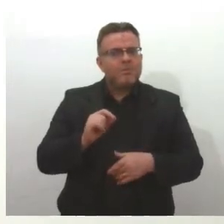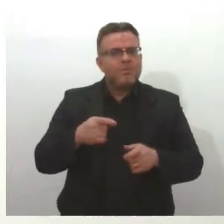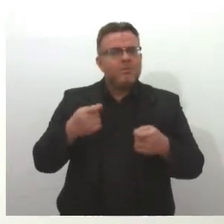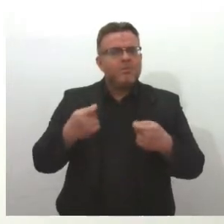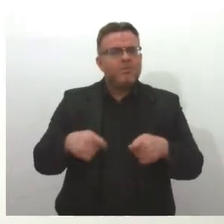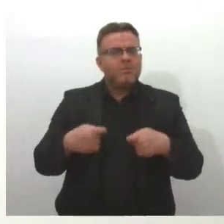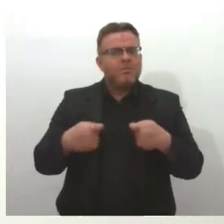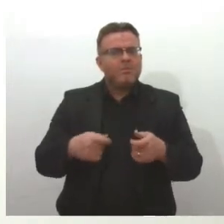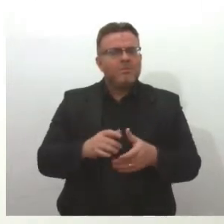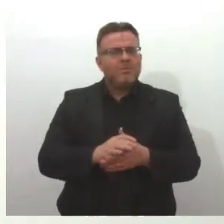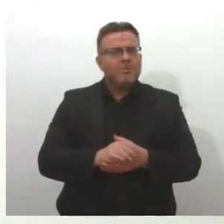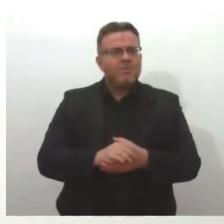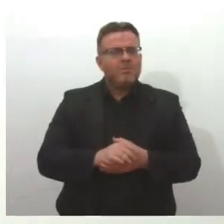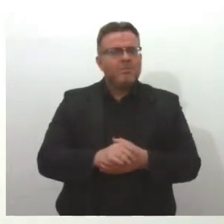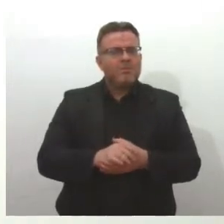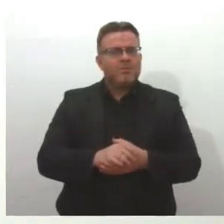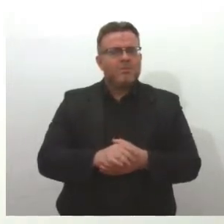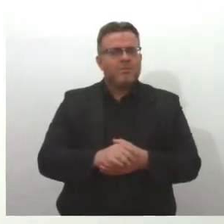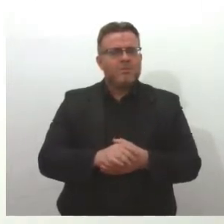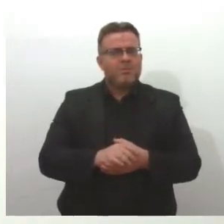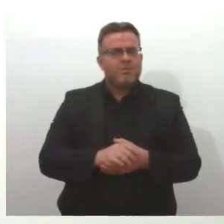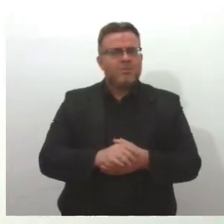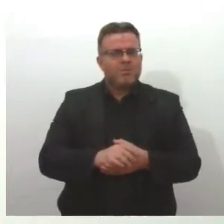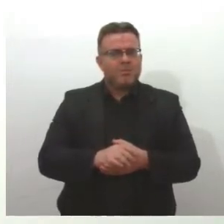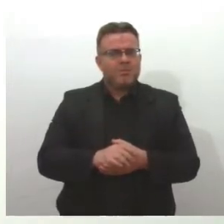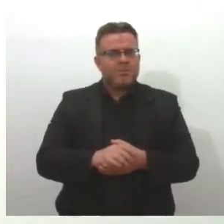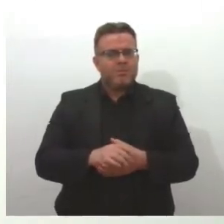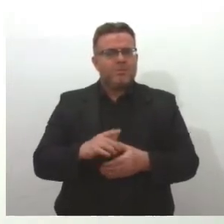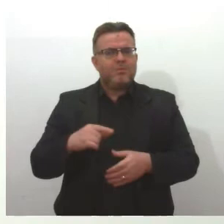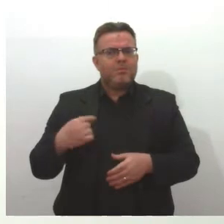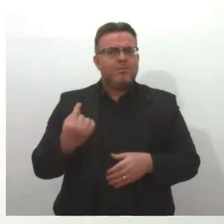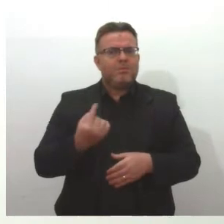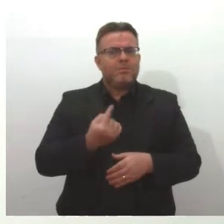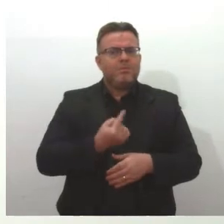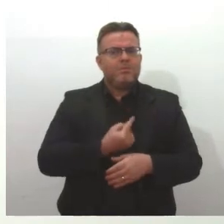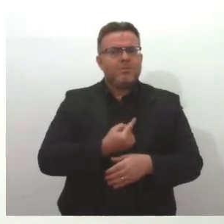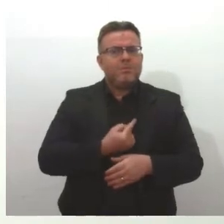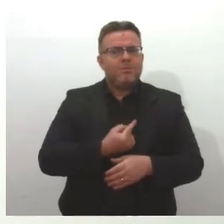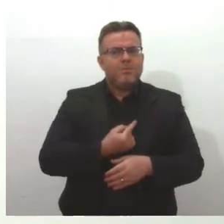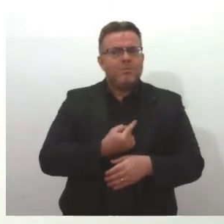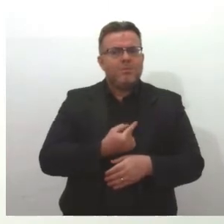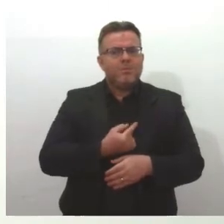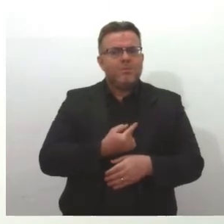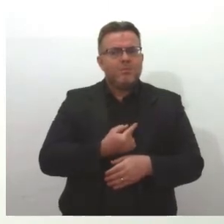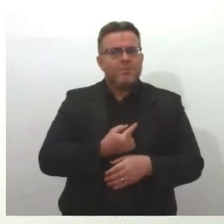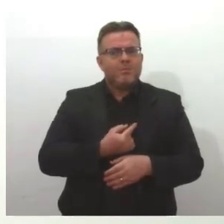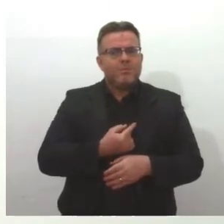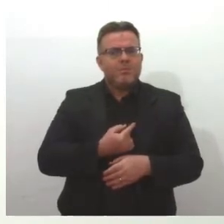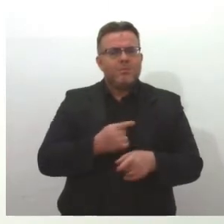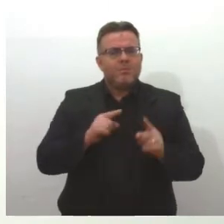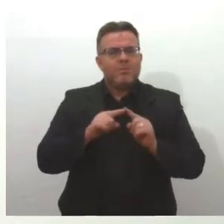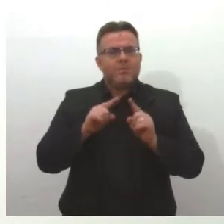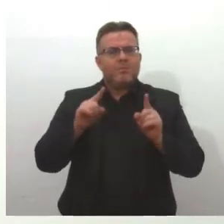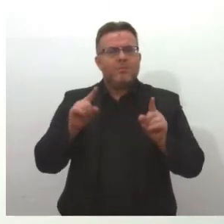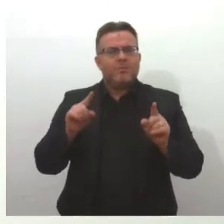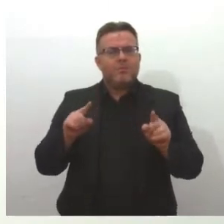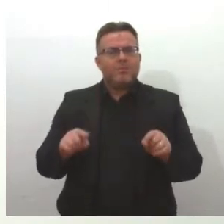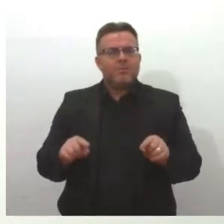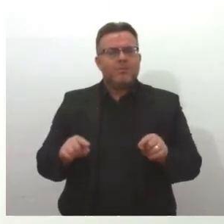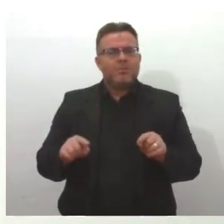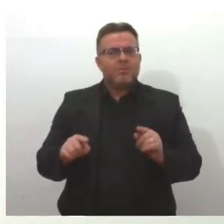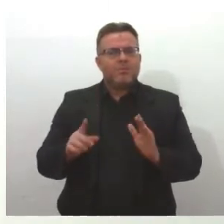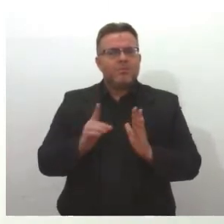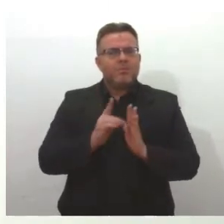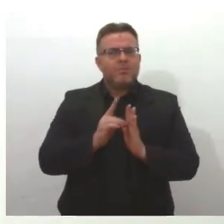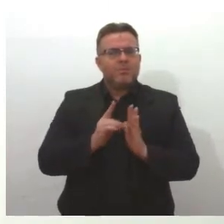do cidadão, dos nossos servidores e com essa nova carteira de identidade, onde o cidadão pode colocar